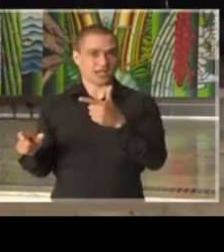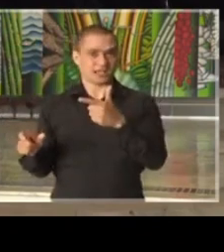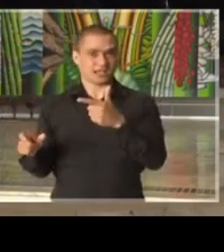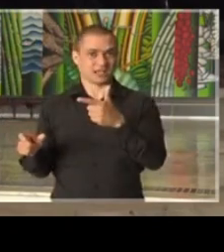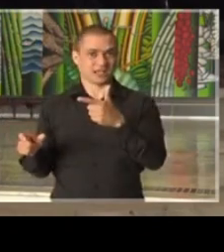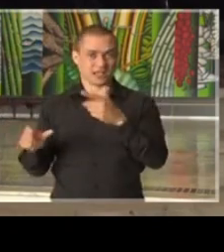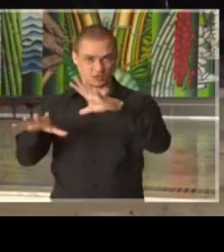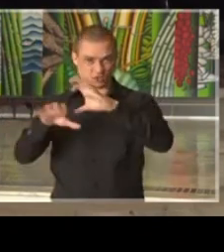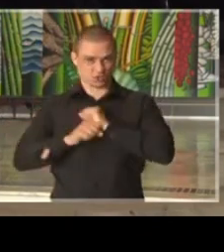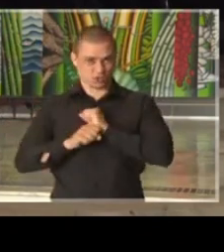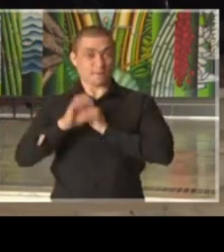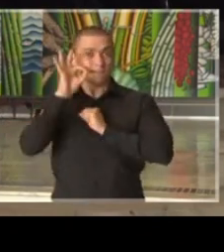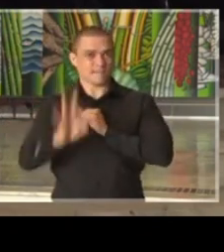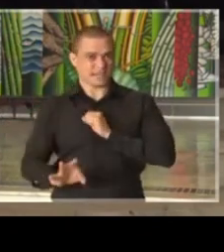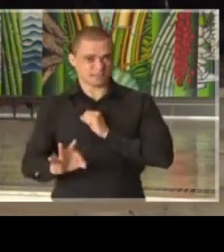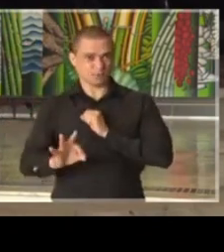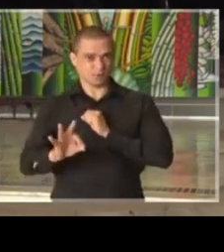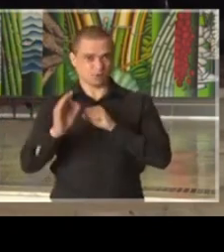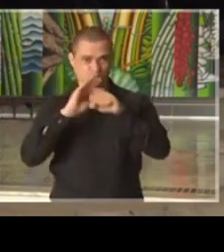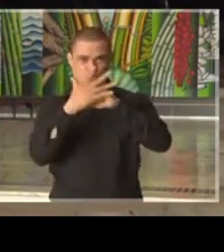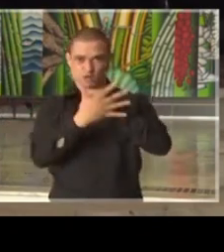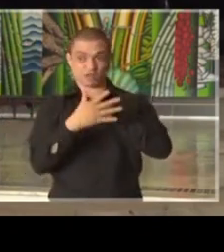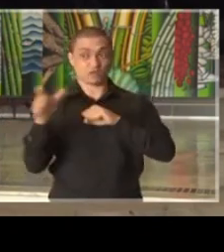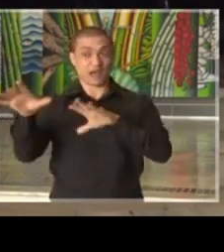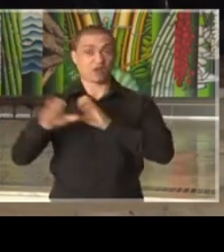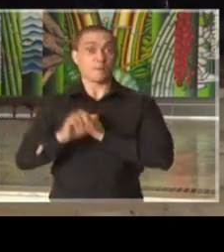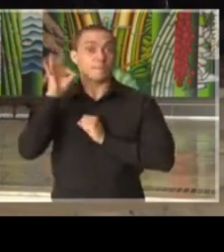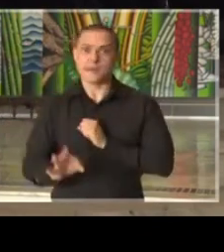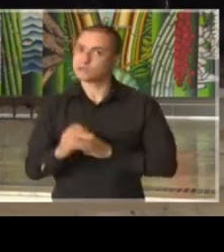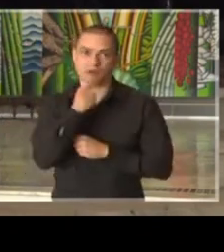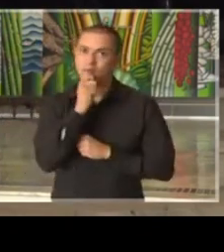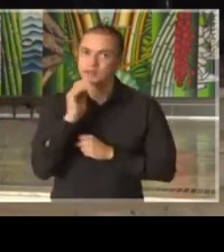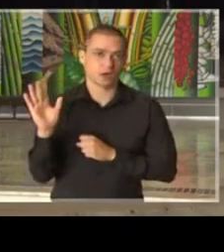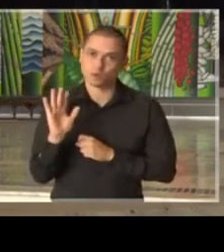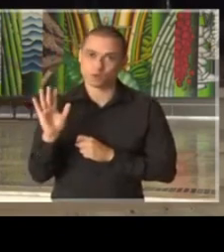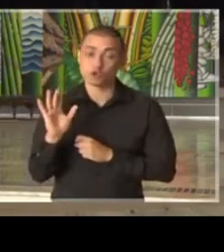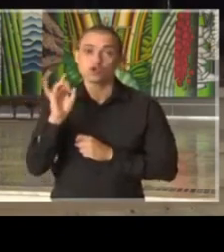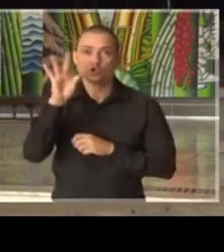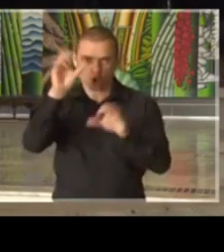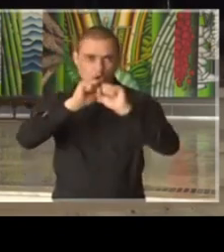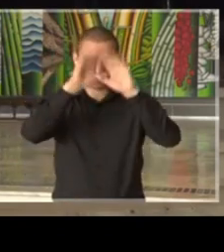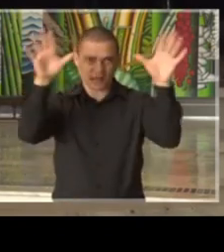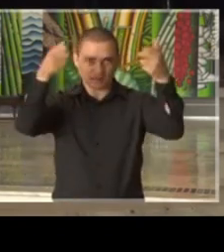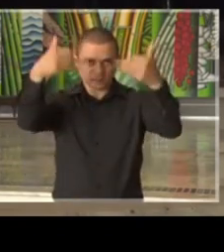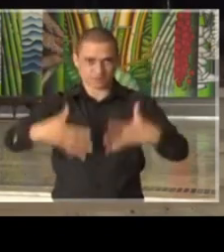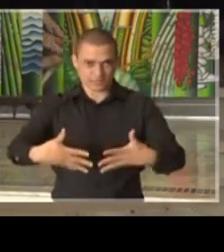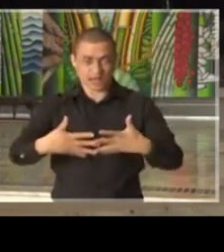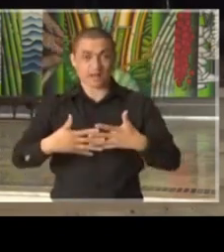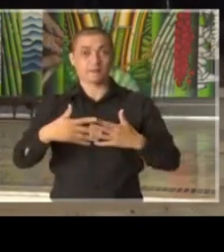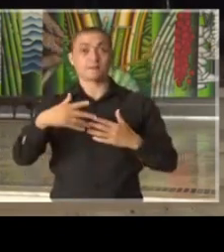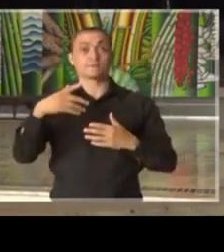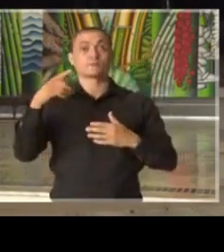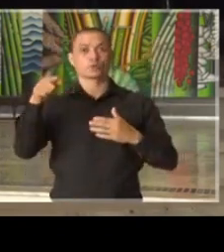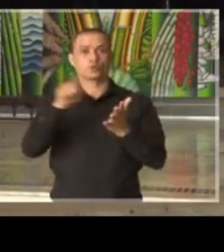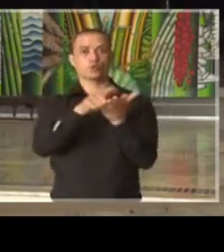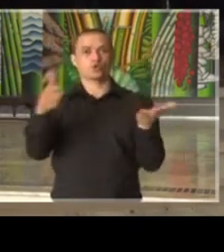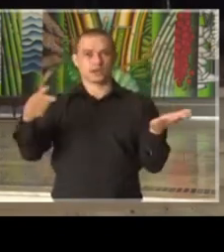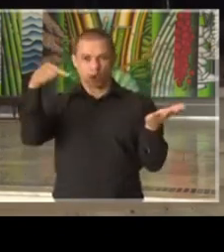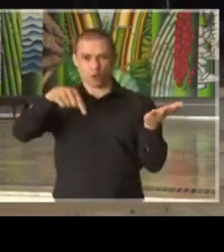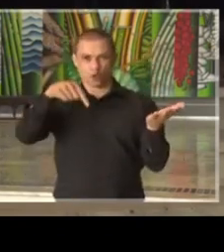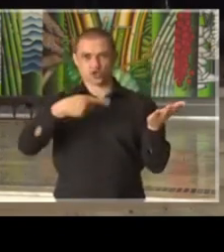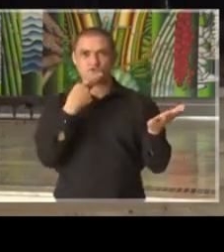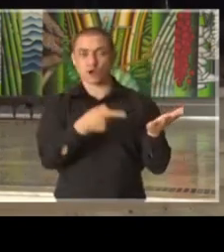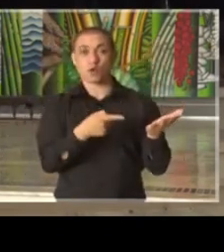tem o diagnóstico confirmado do coronavírus. E, só para esclarecer, porque foi nota do jornal de hoje,